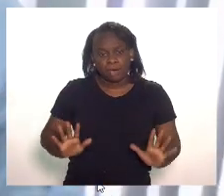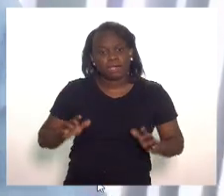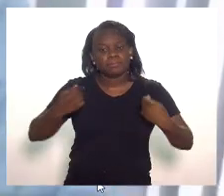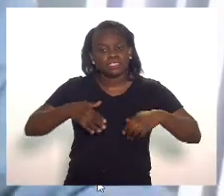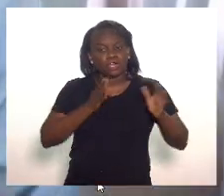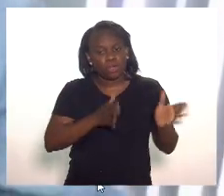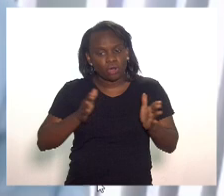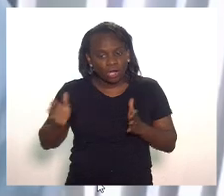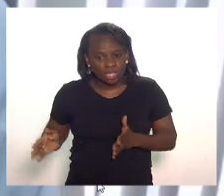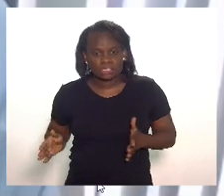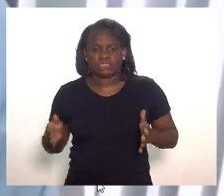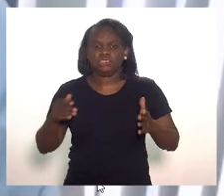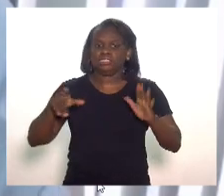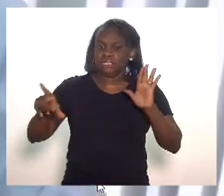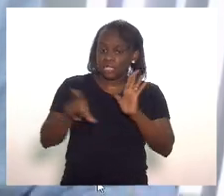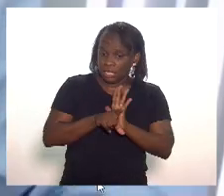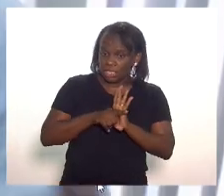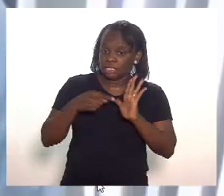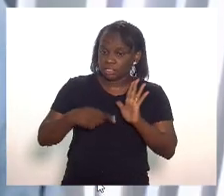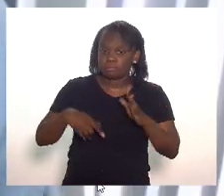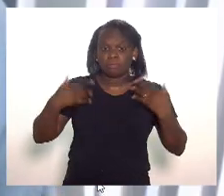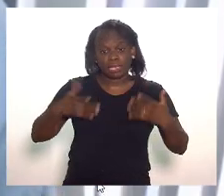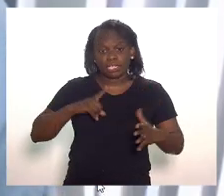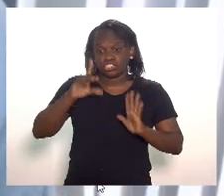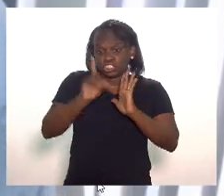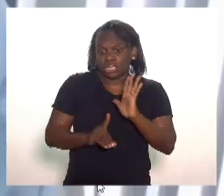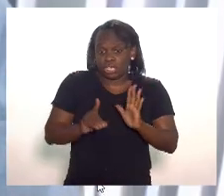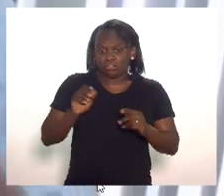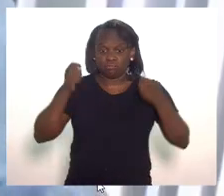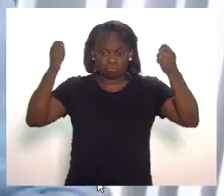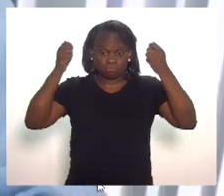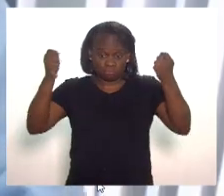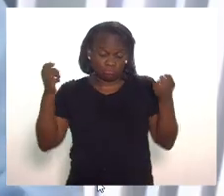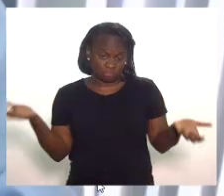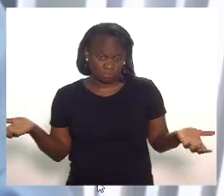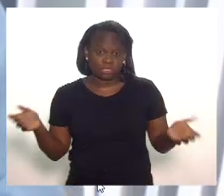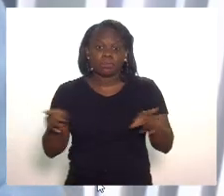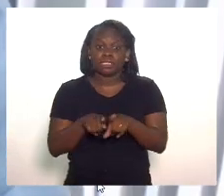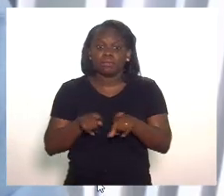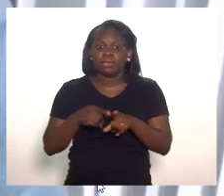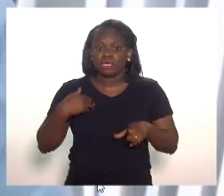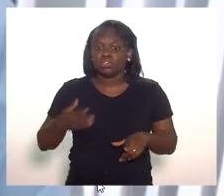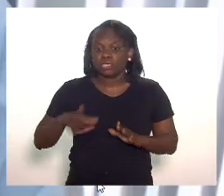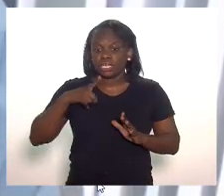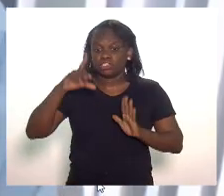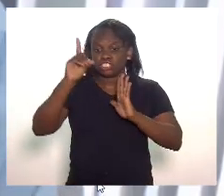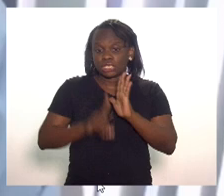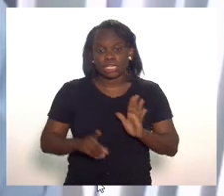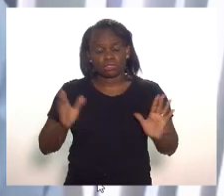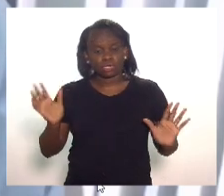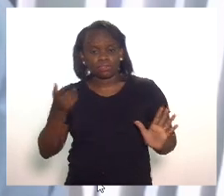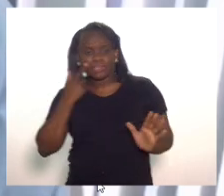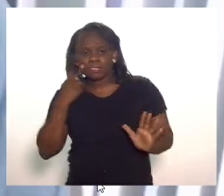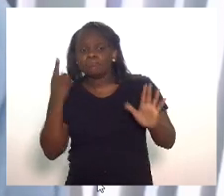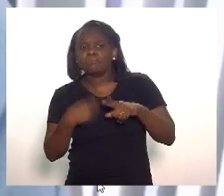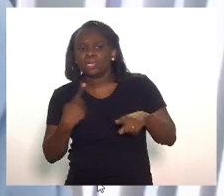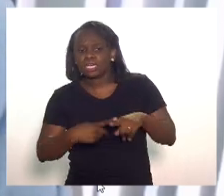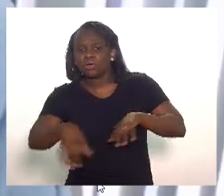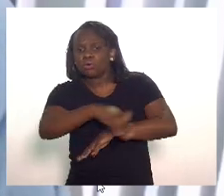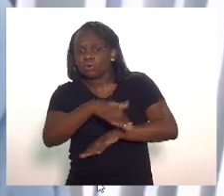pública observando as leis em vigor mas tem direito de manifestação mas eu também tenho direito de questionar aqueles que vão às ruas